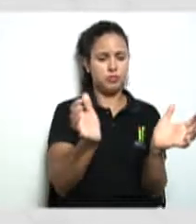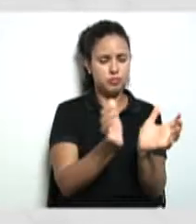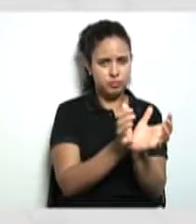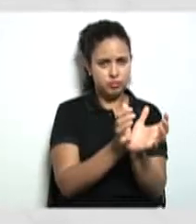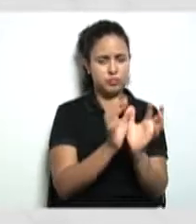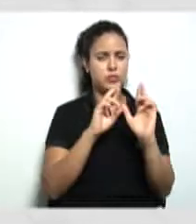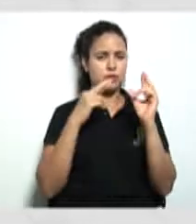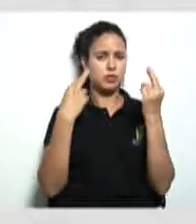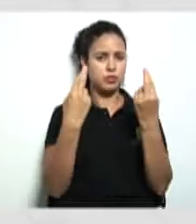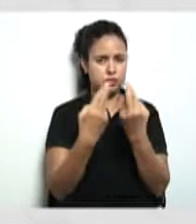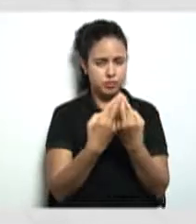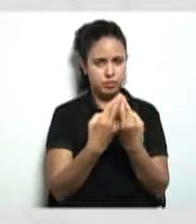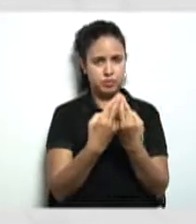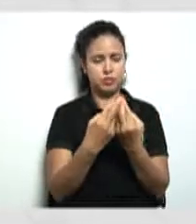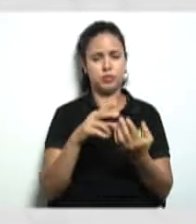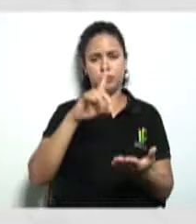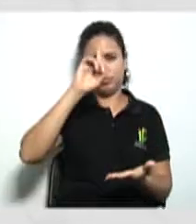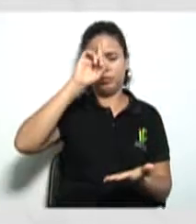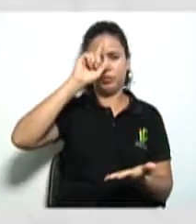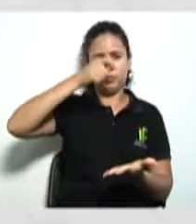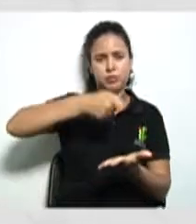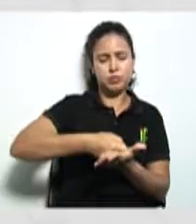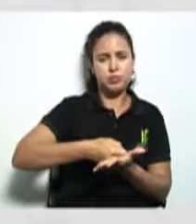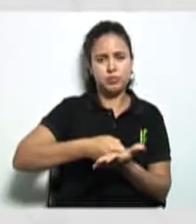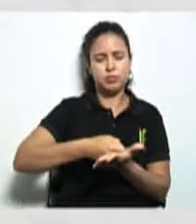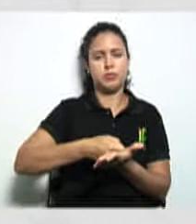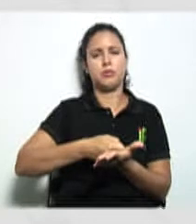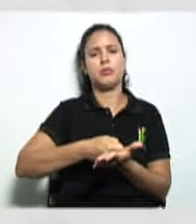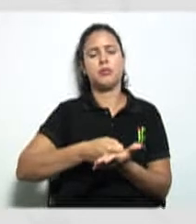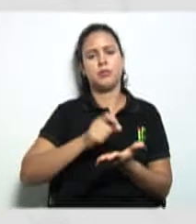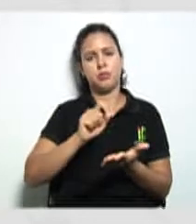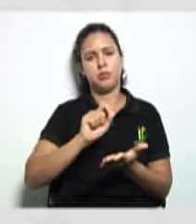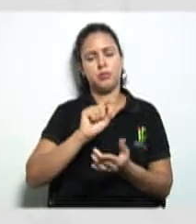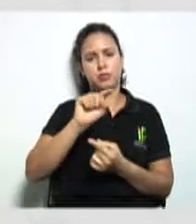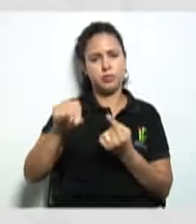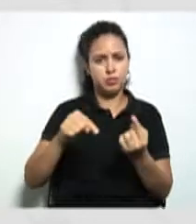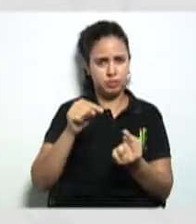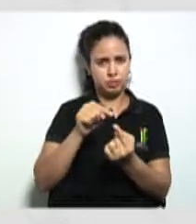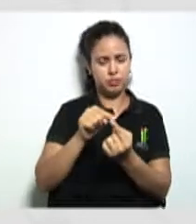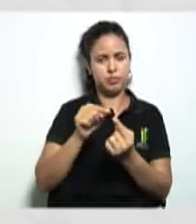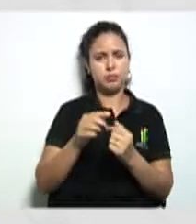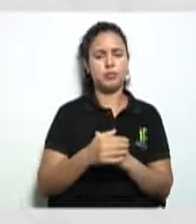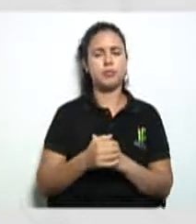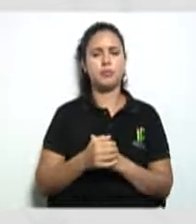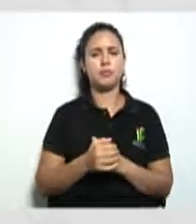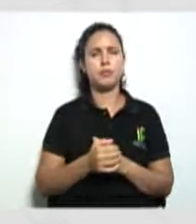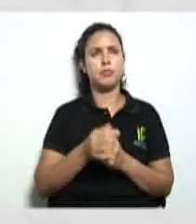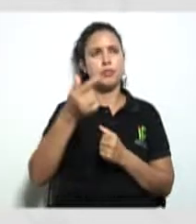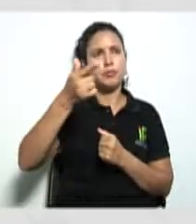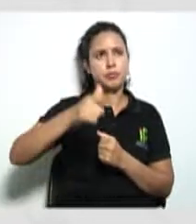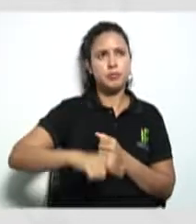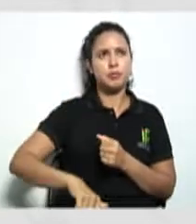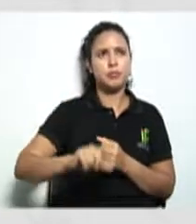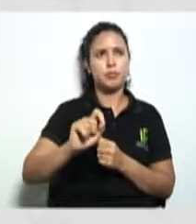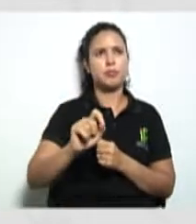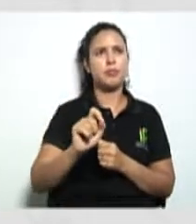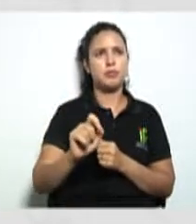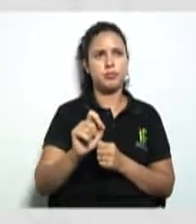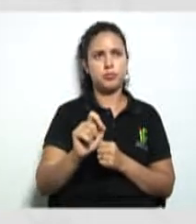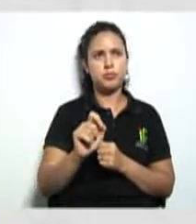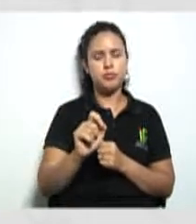E definir qual é a finalidade. Ah, outro ponto que é importante aqui, que não pode esquecer.